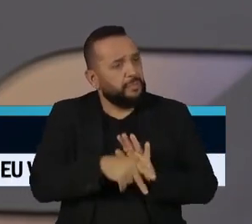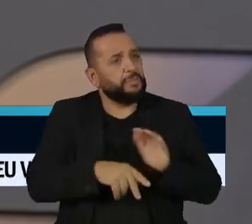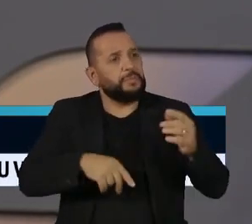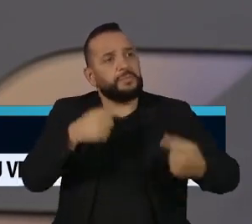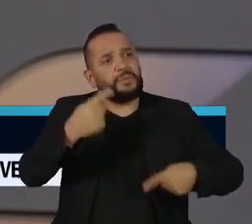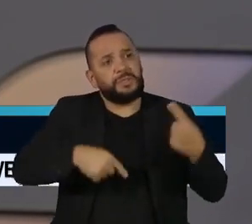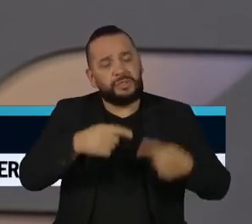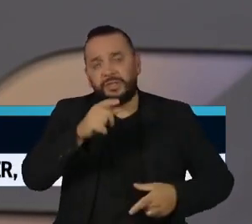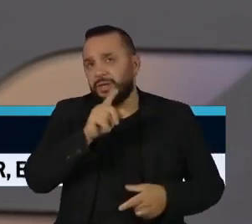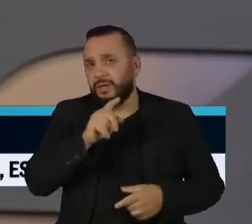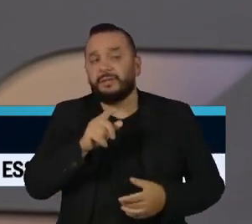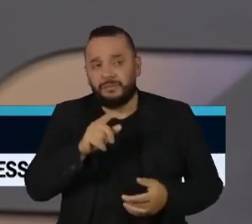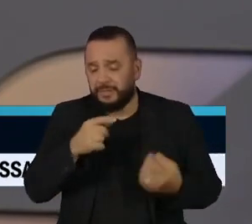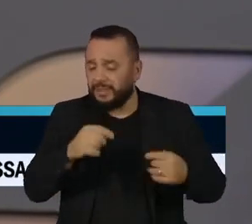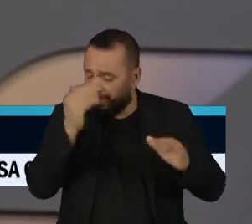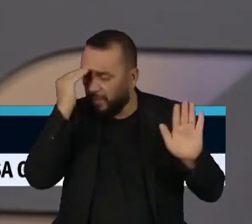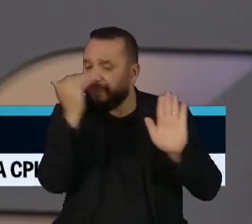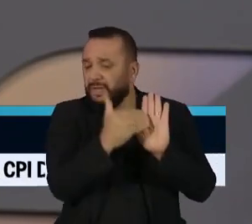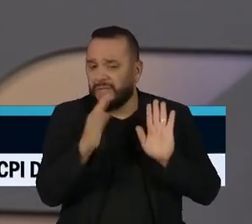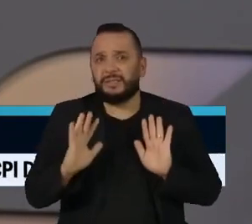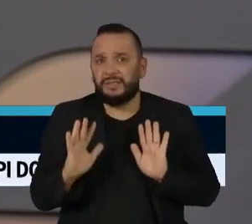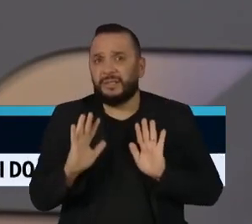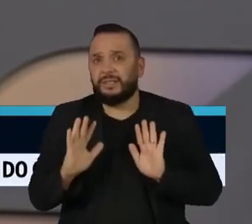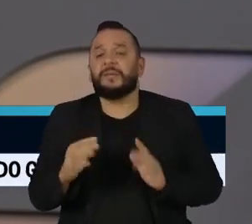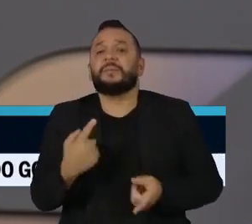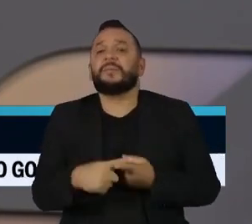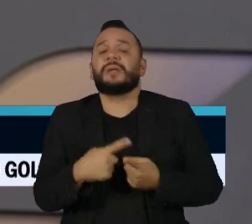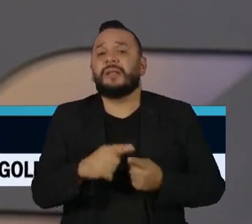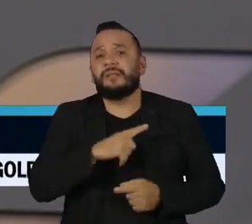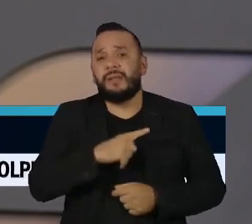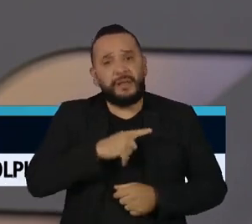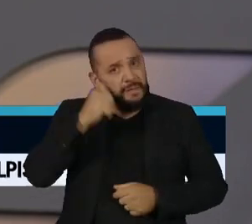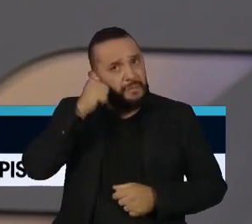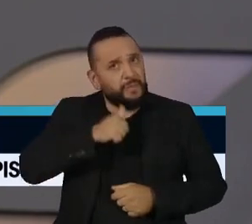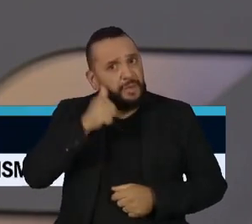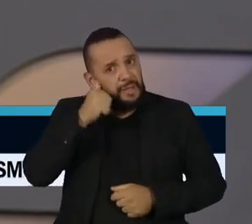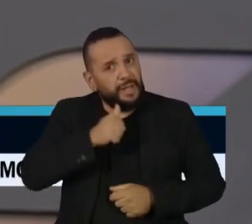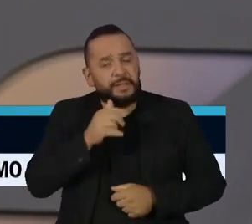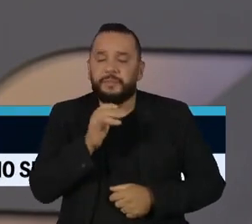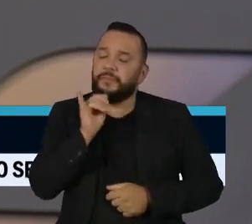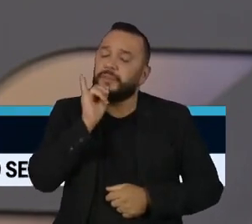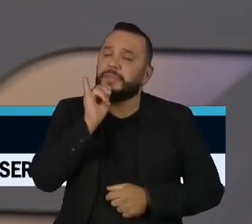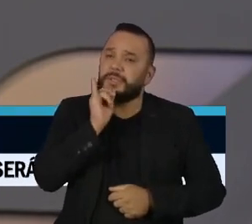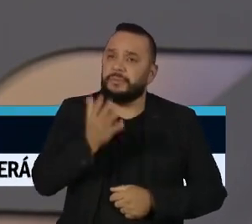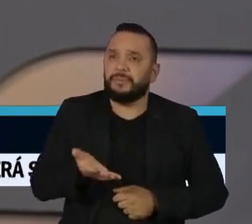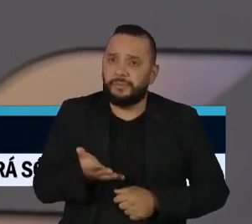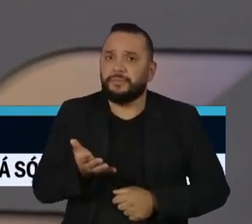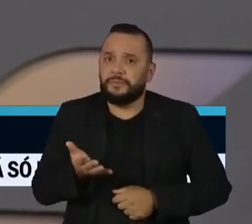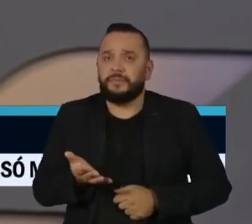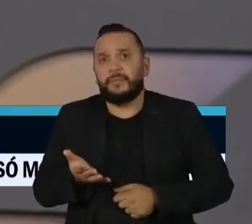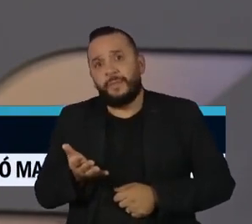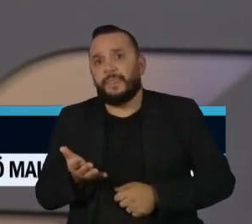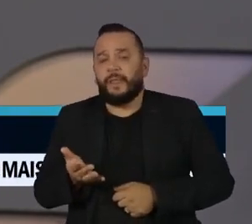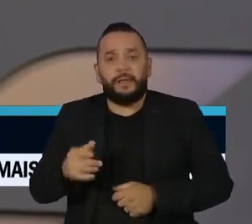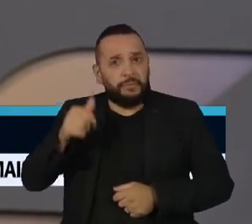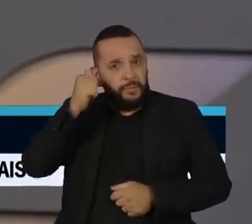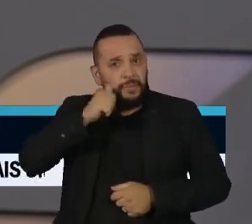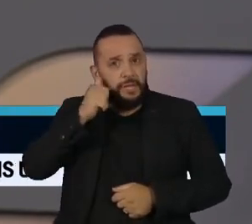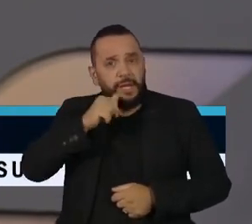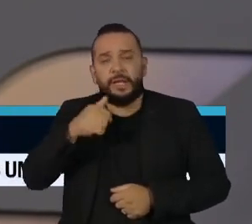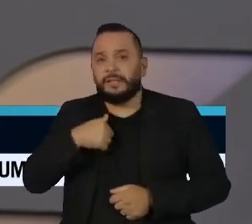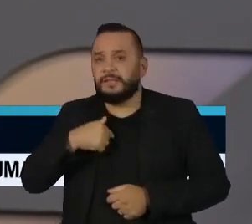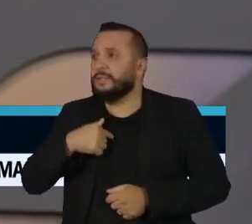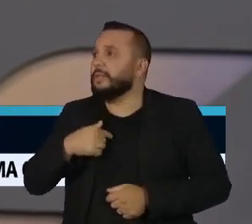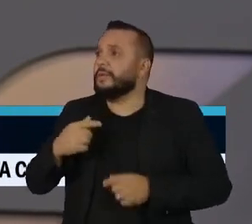não é? Então, é isso, não é ter mulheres que estão, por exemplo, em rincões, em lugares